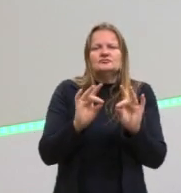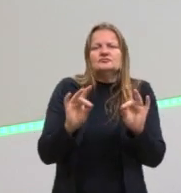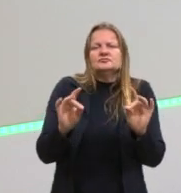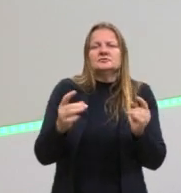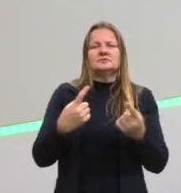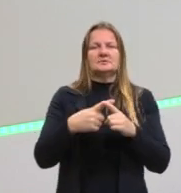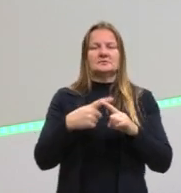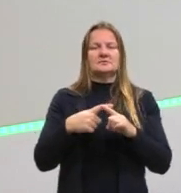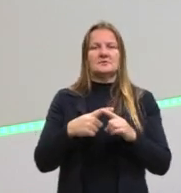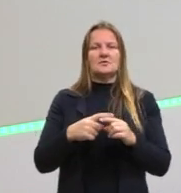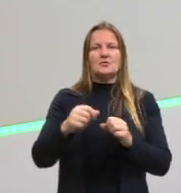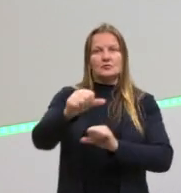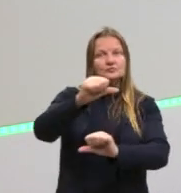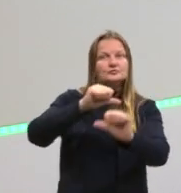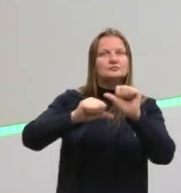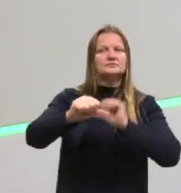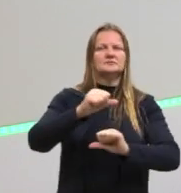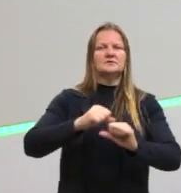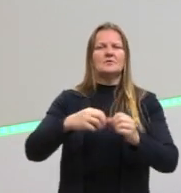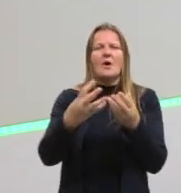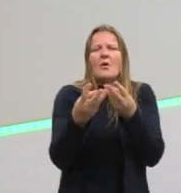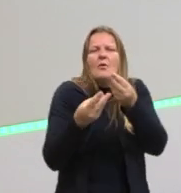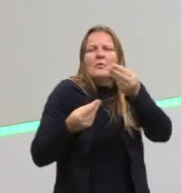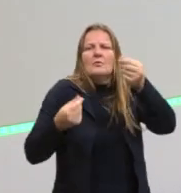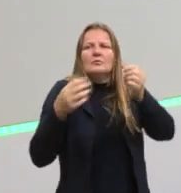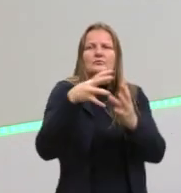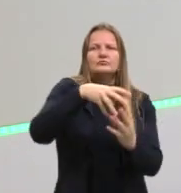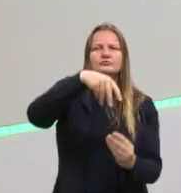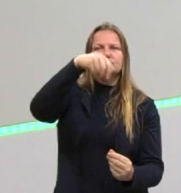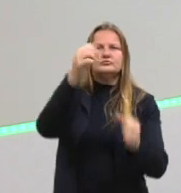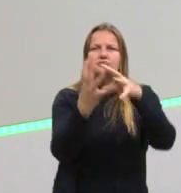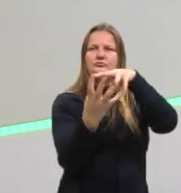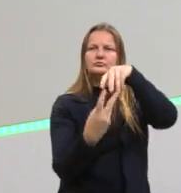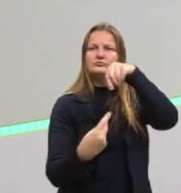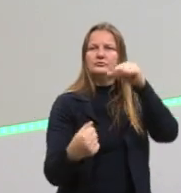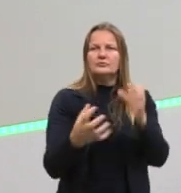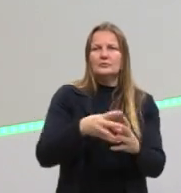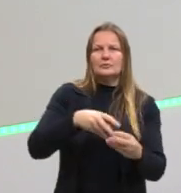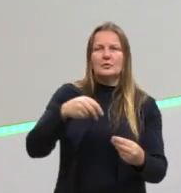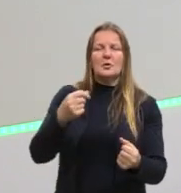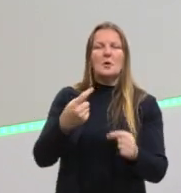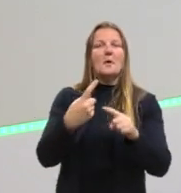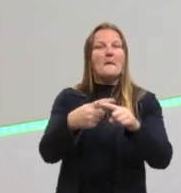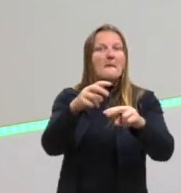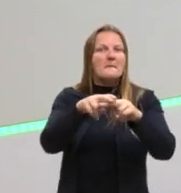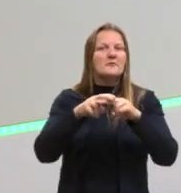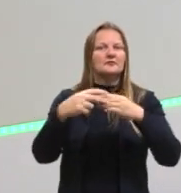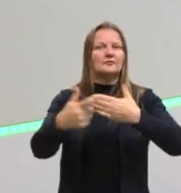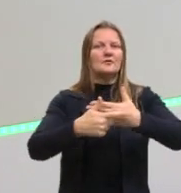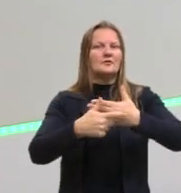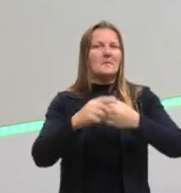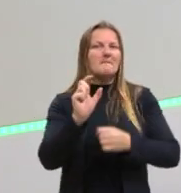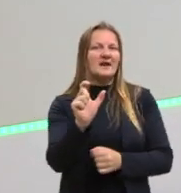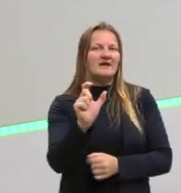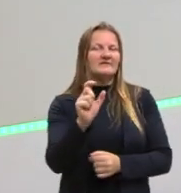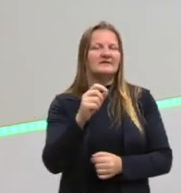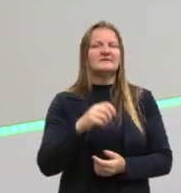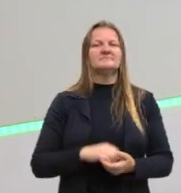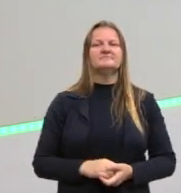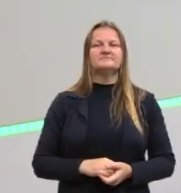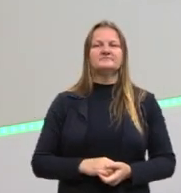contrário disso. É algo que se escapa, é algo que escorre. Por isso o termo modernidade líquida do nosso amigo